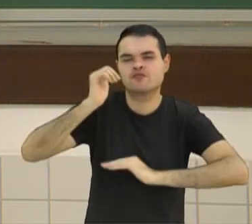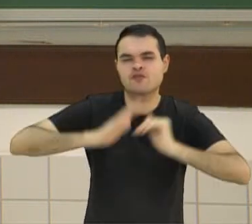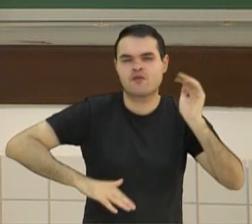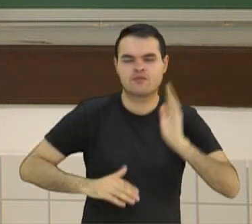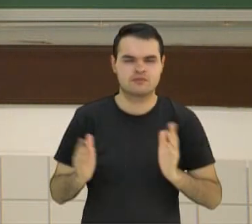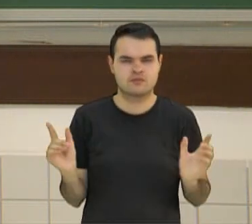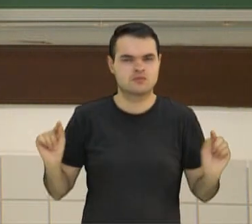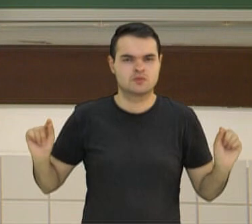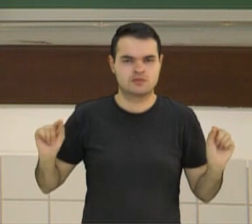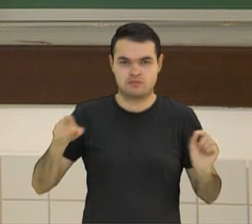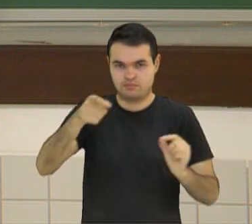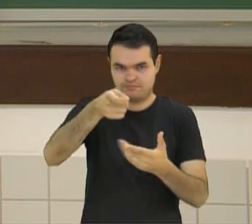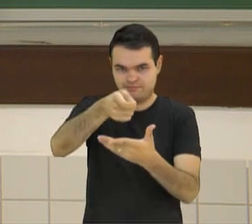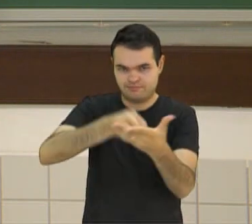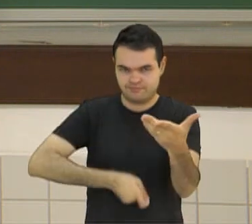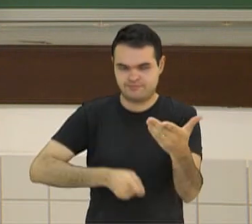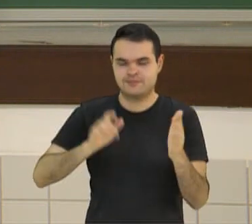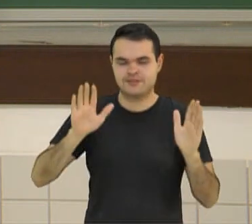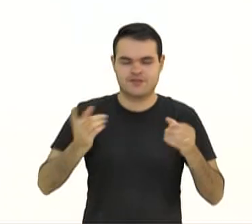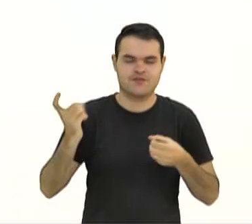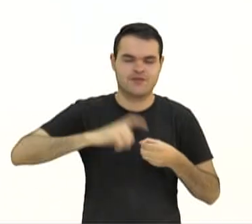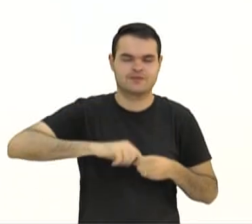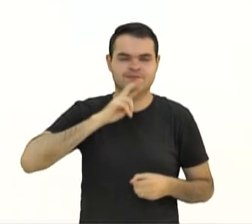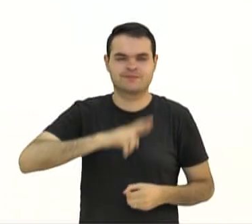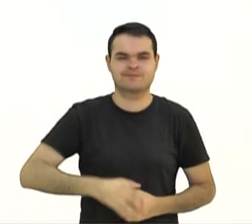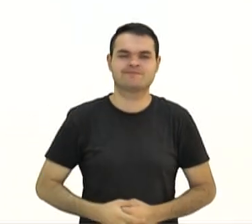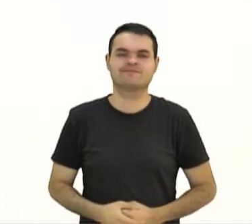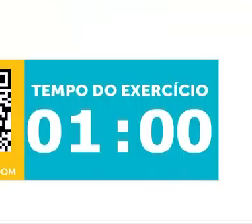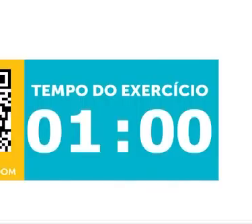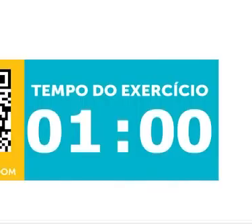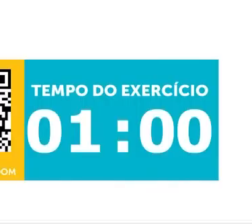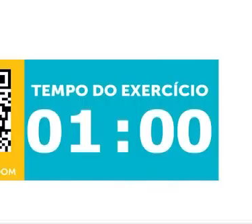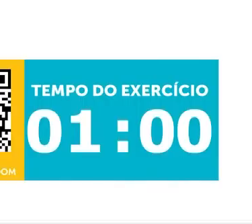Escreva no seu caderno e eu já retorno com a resposta.